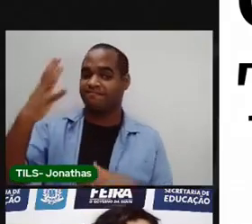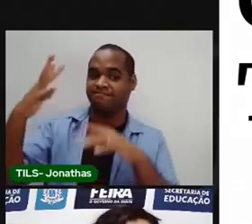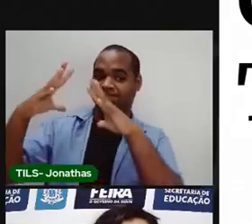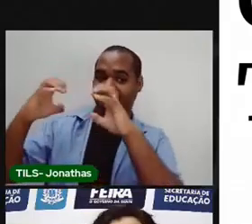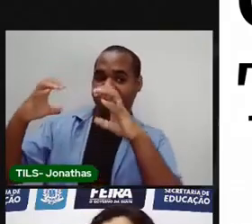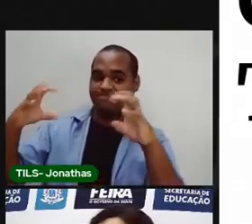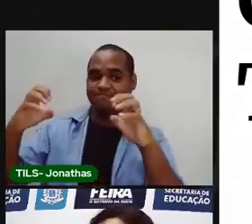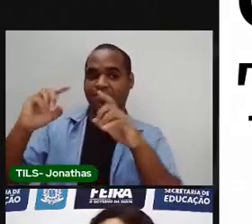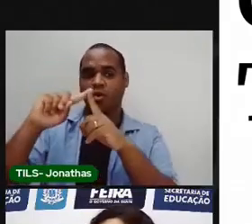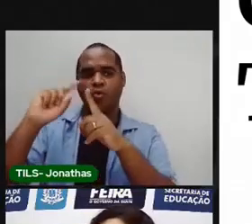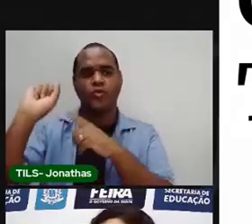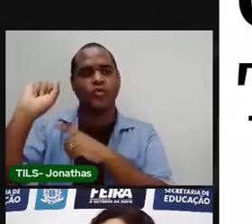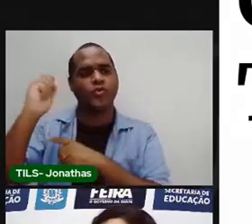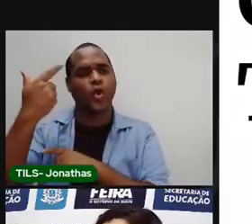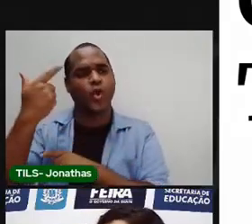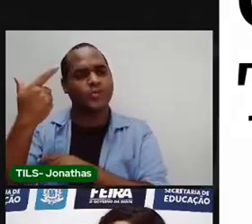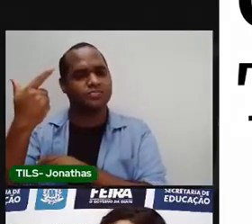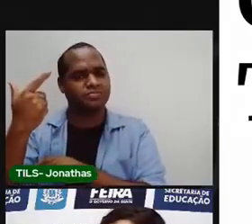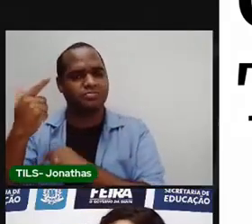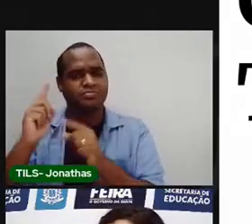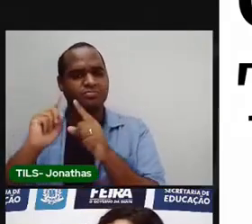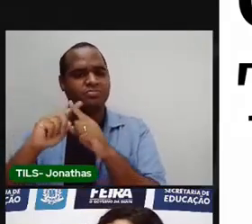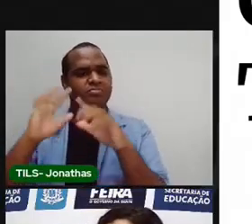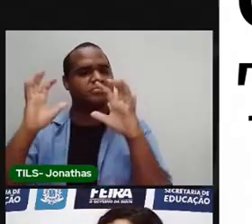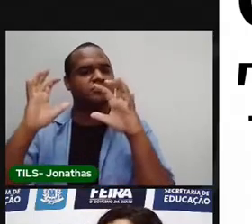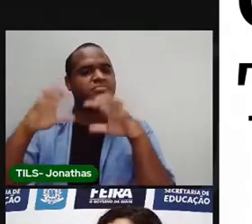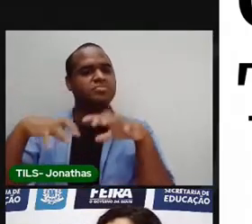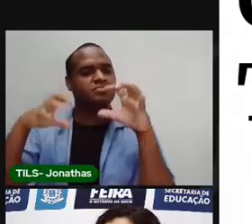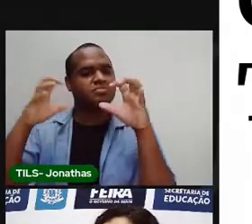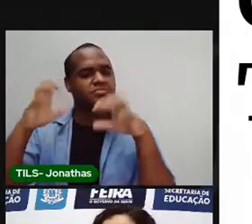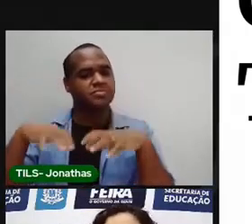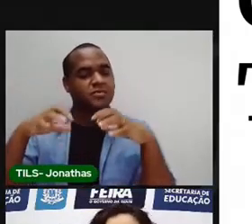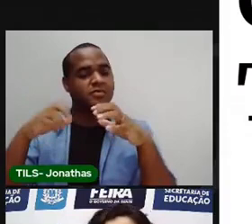Nublado, ensolarado, chovendo.